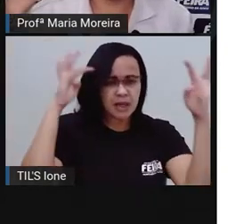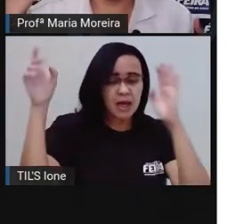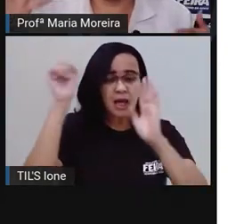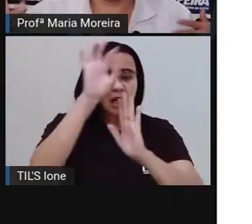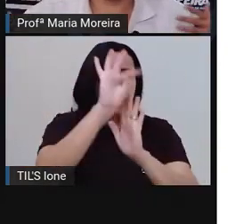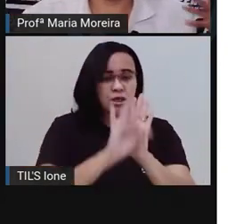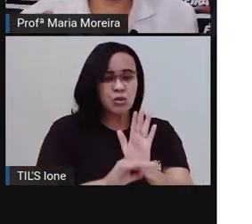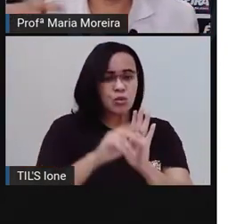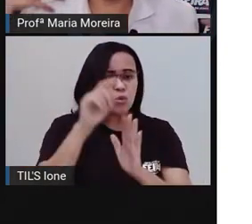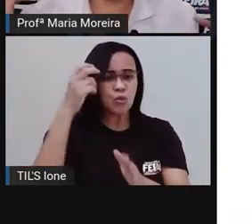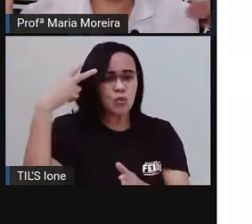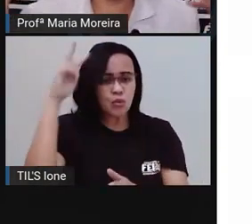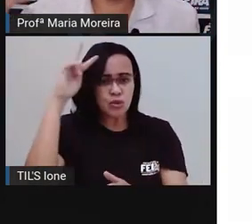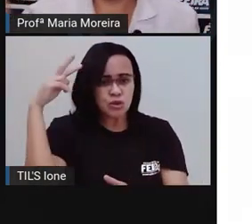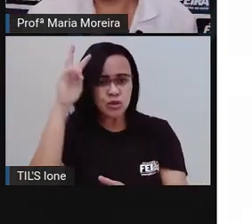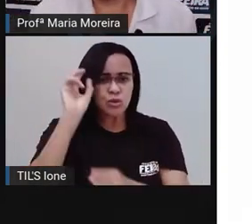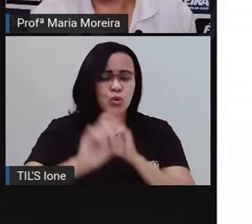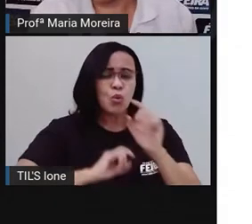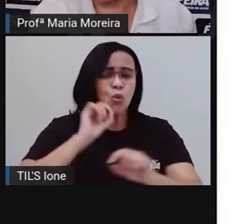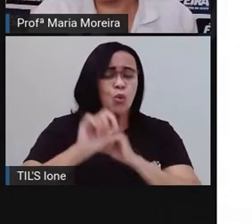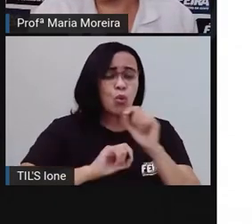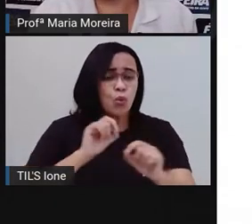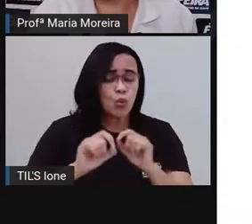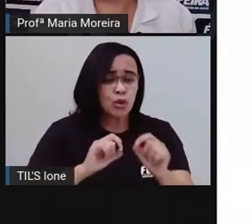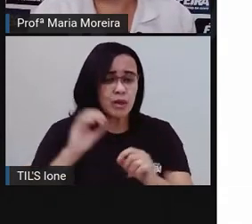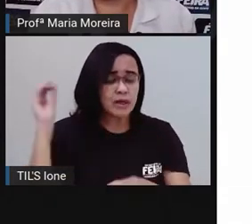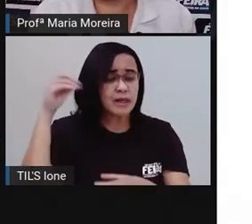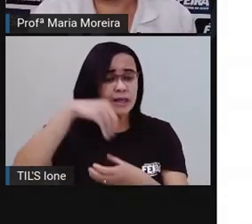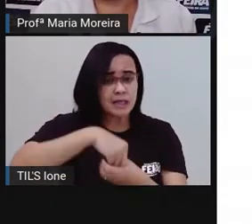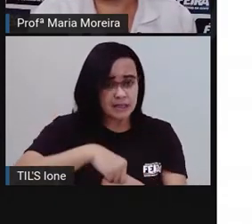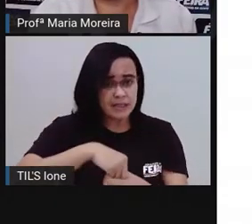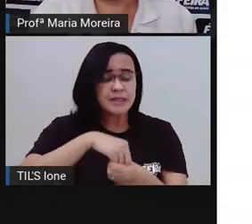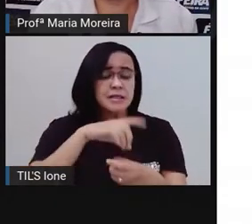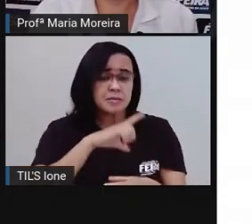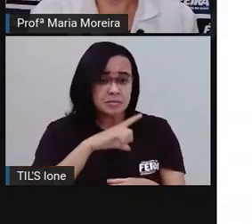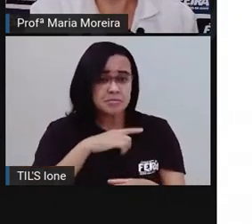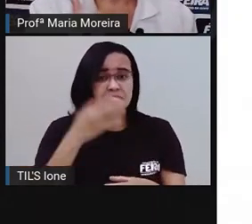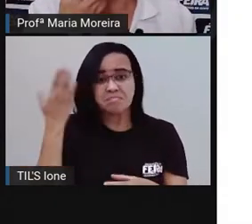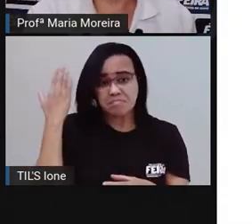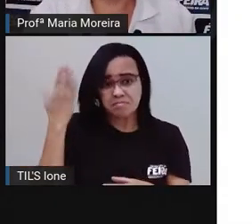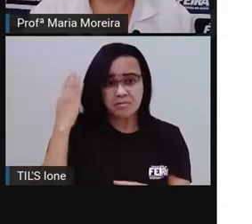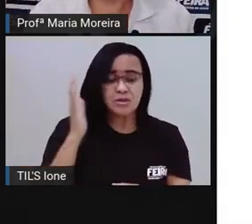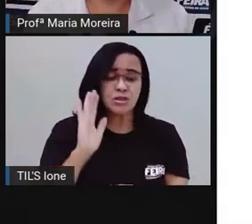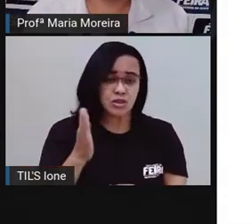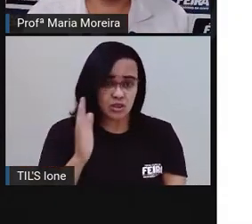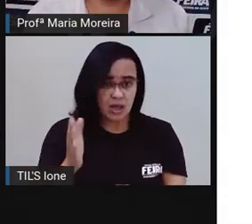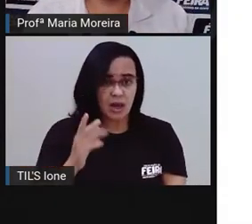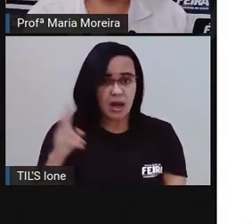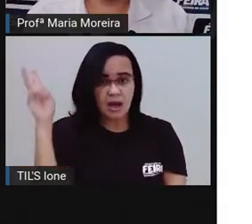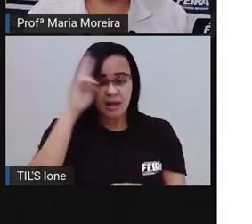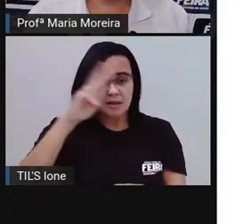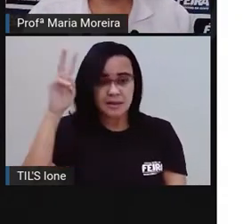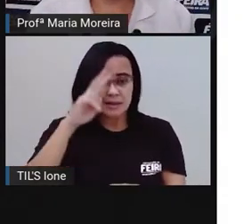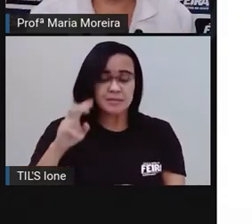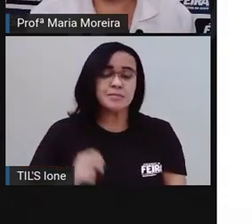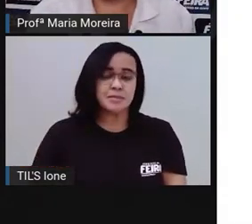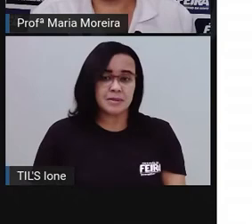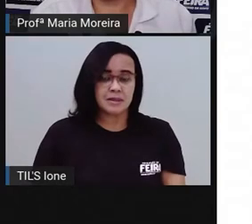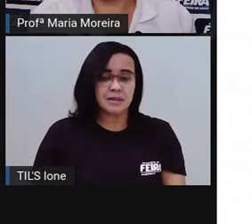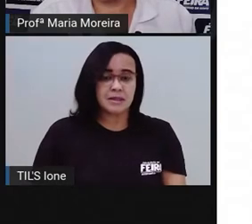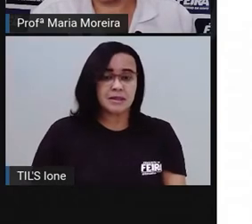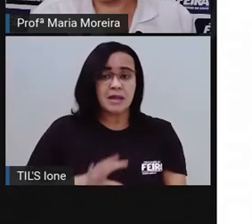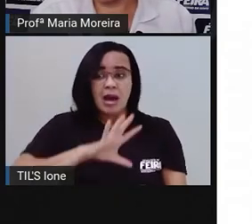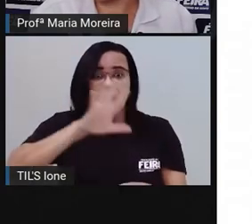inclusive, trouxe aí para a gente refletir sobre um conteúdo que a gente já tinha visto, que era a vinda forçada aí dos